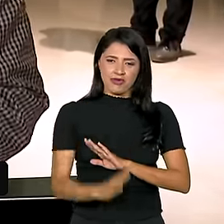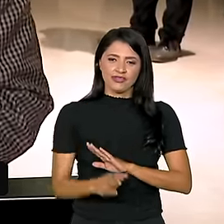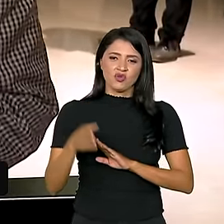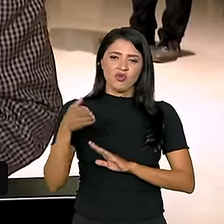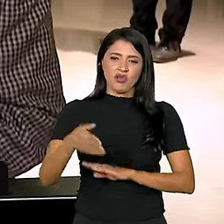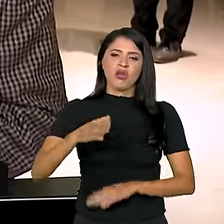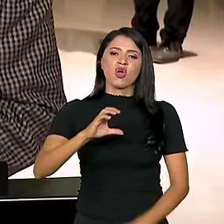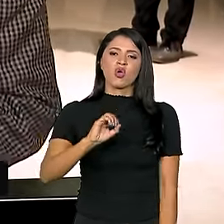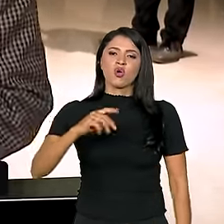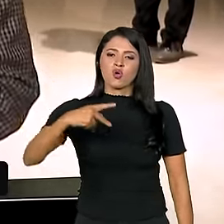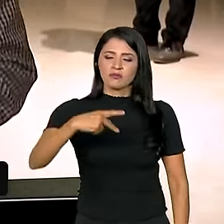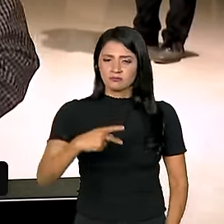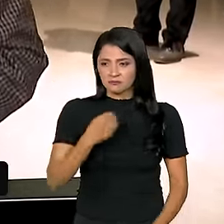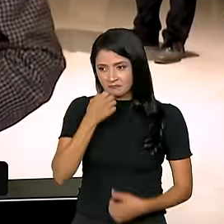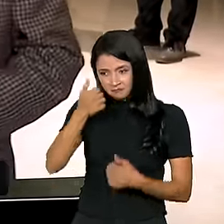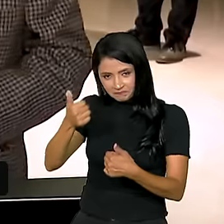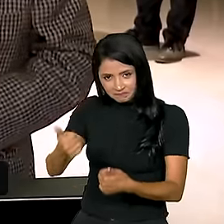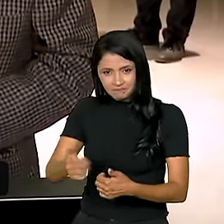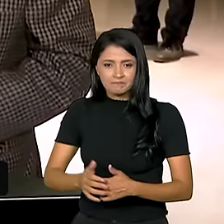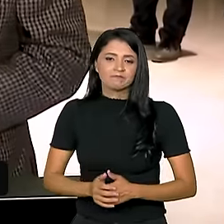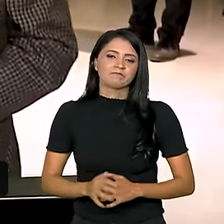COP. Muito bem. obrigado.